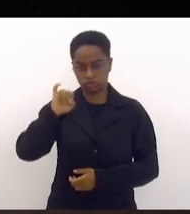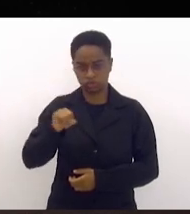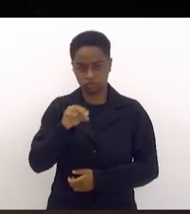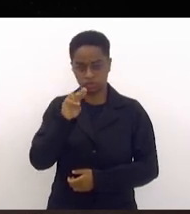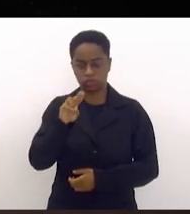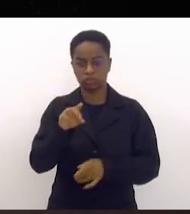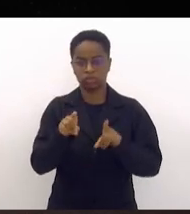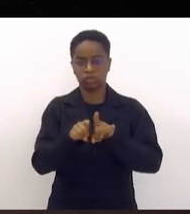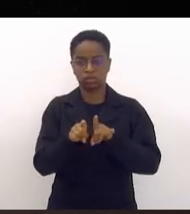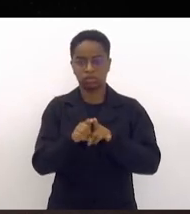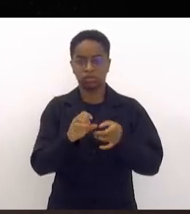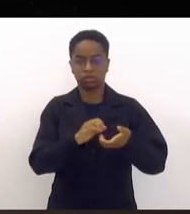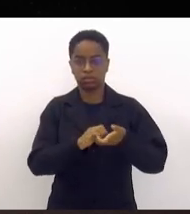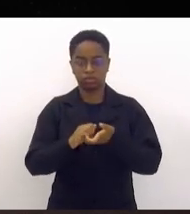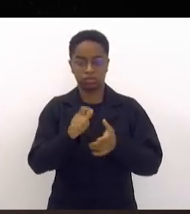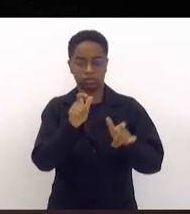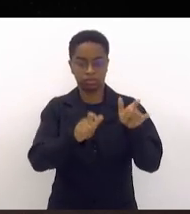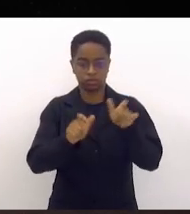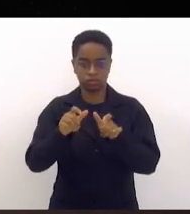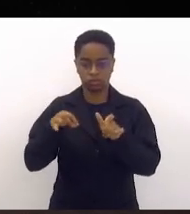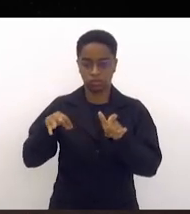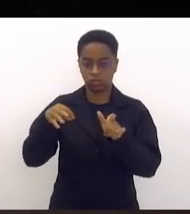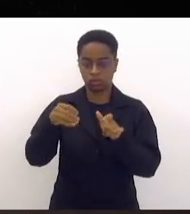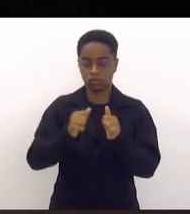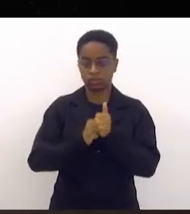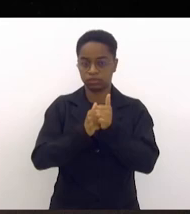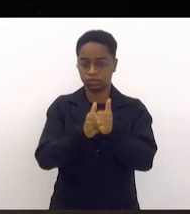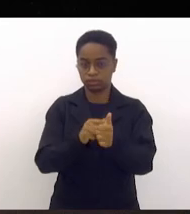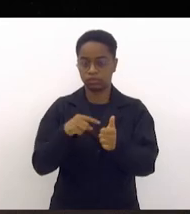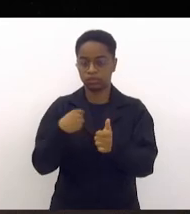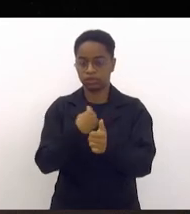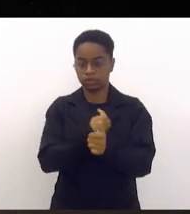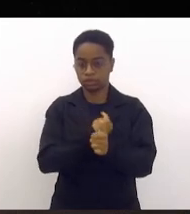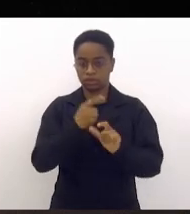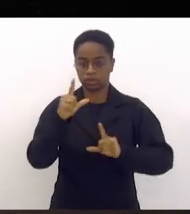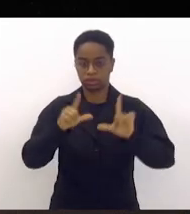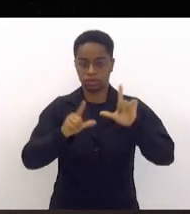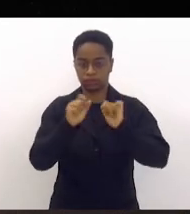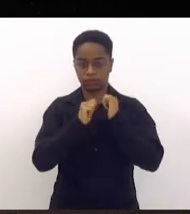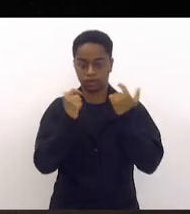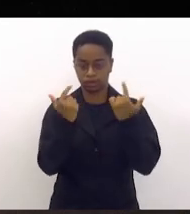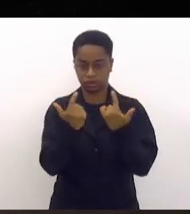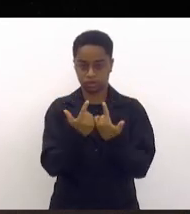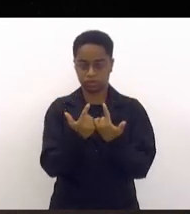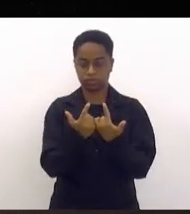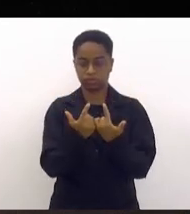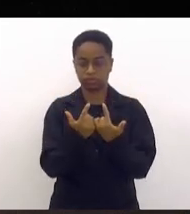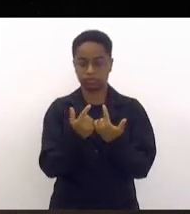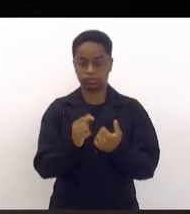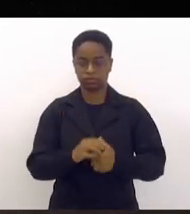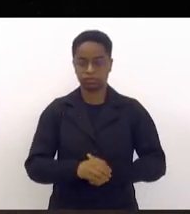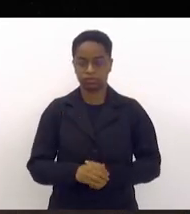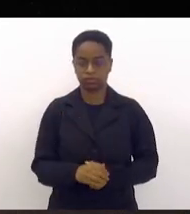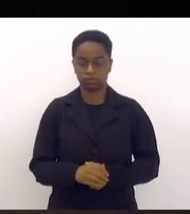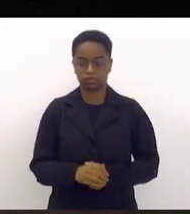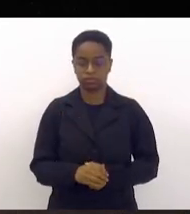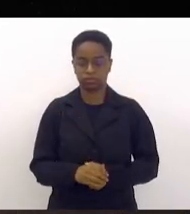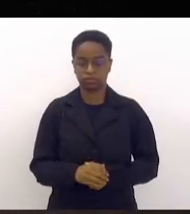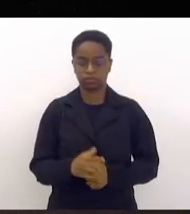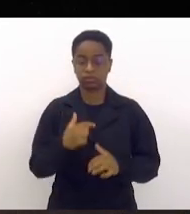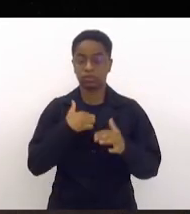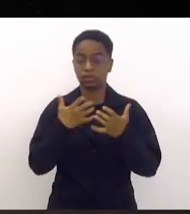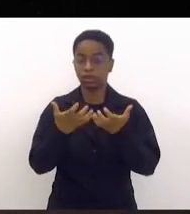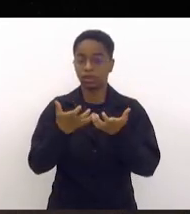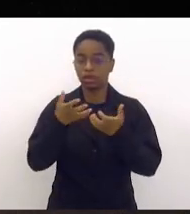saudar a todas as pessoas que nos acompanham pela TV Alerj. Queria fazer uma